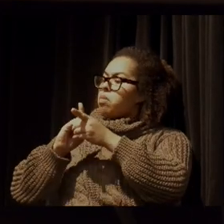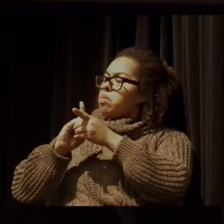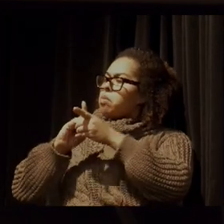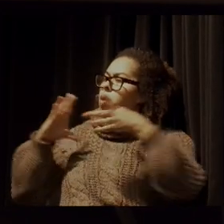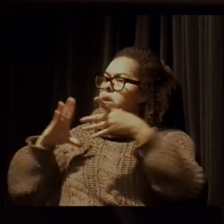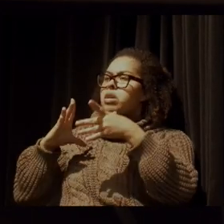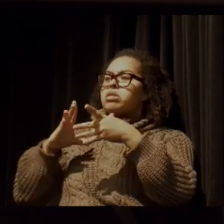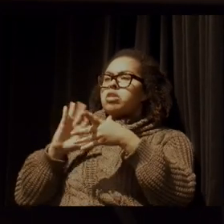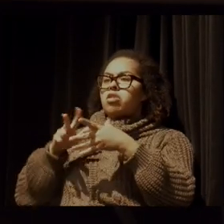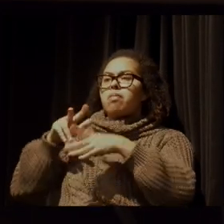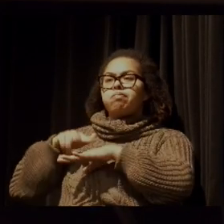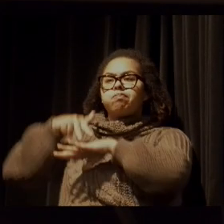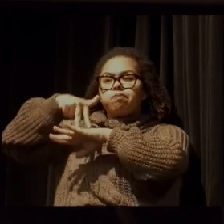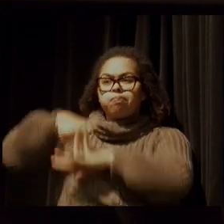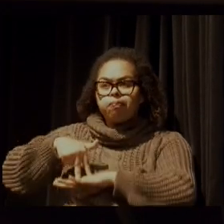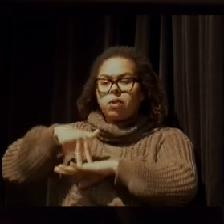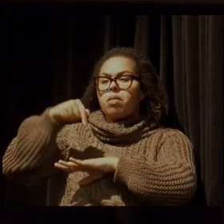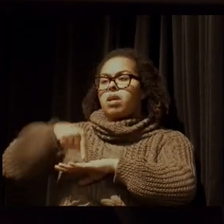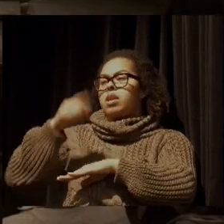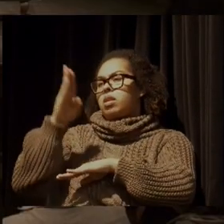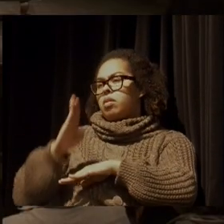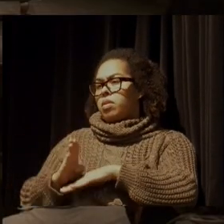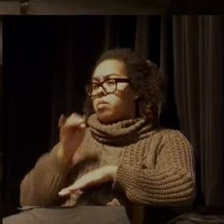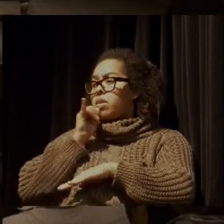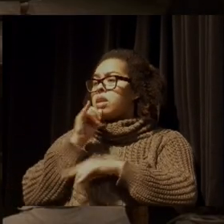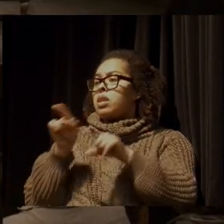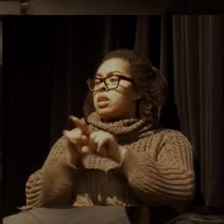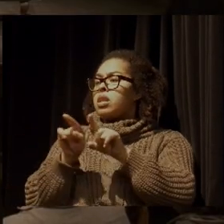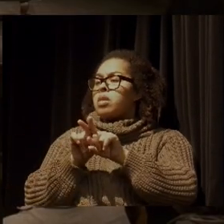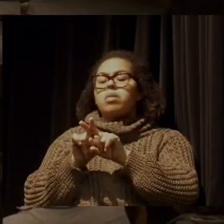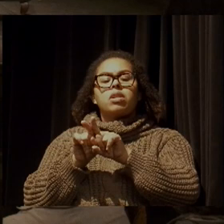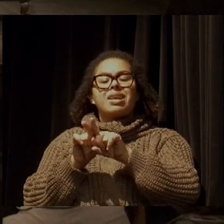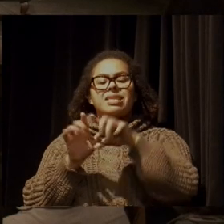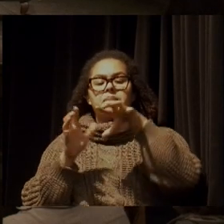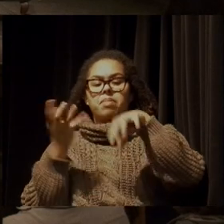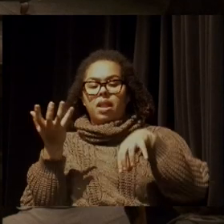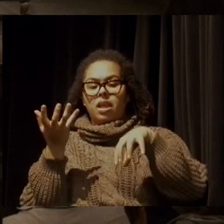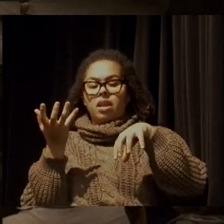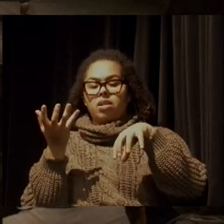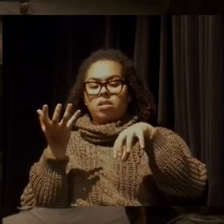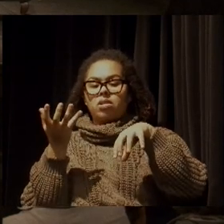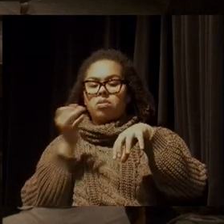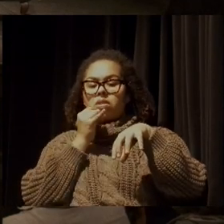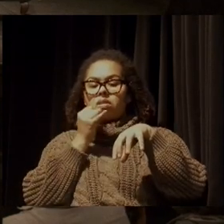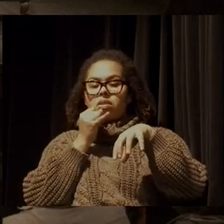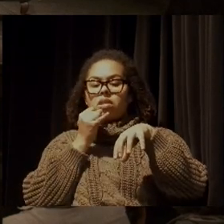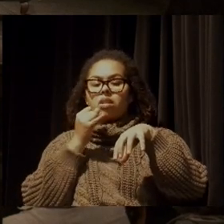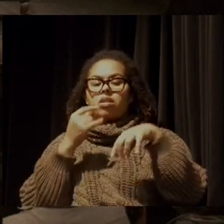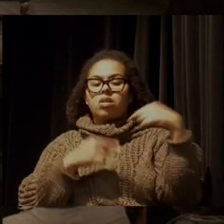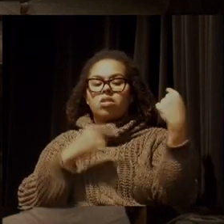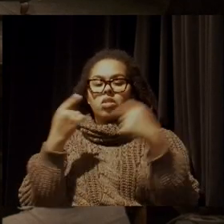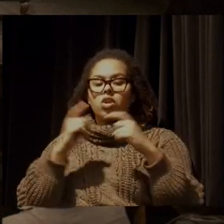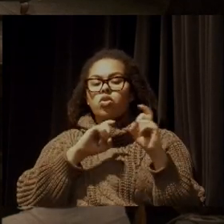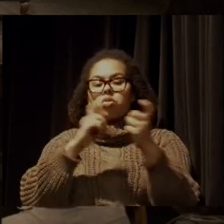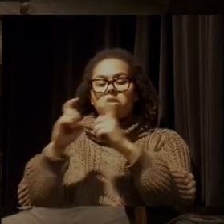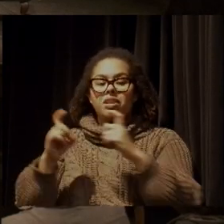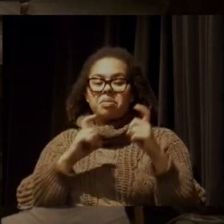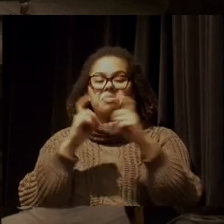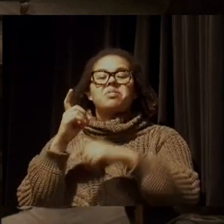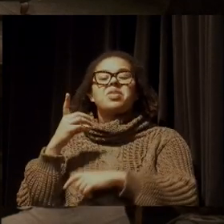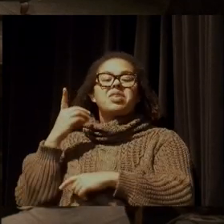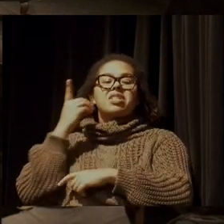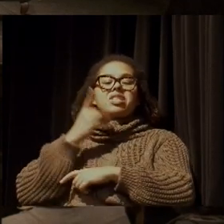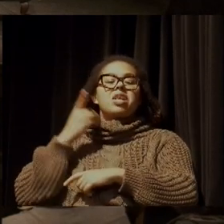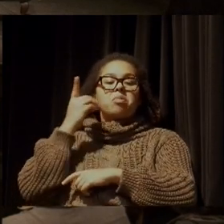Inclusive, quero dizer para vocês que durante a Assembleia Nacional Constituinte não houve nenhum deputado que